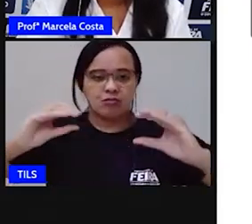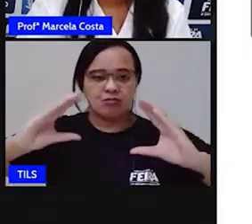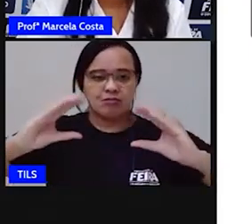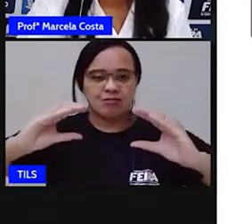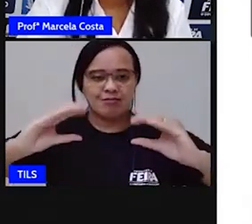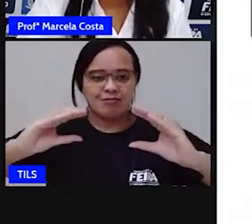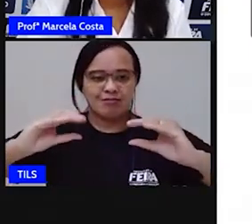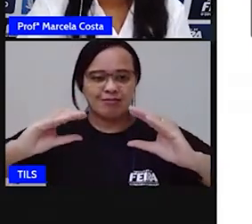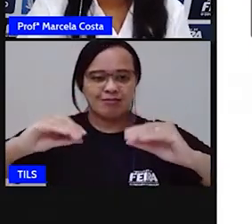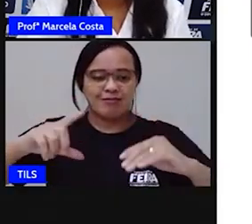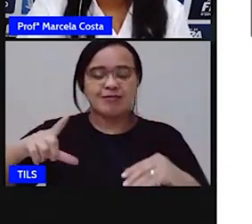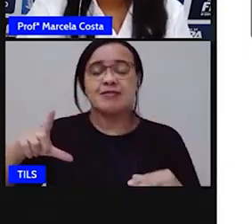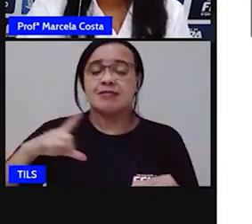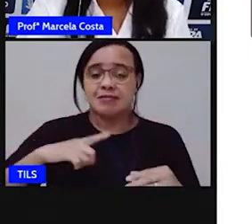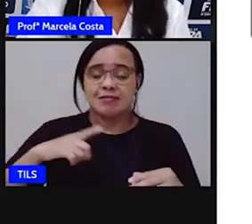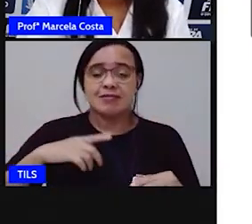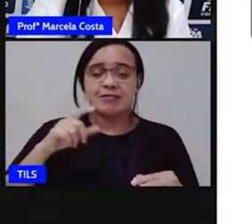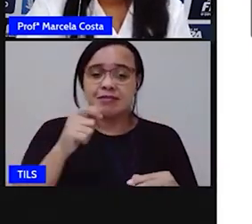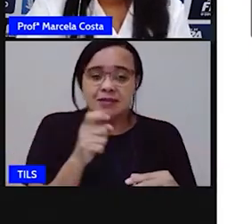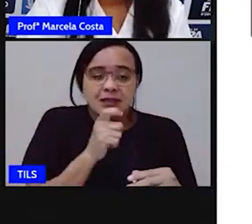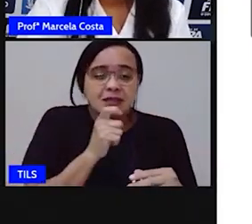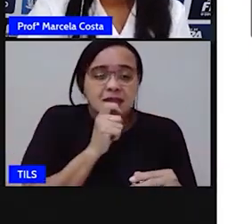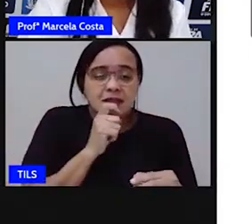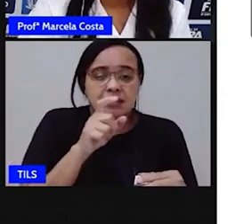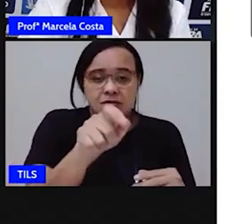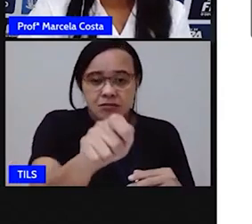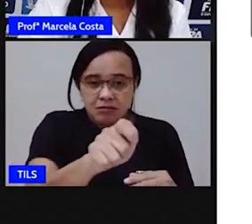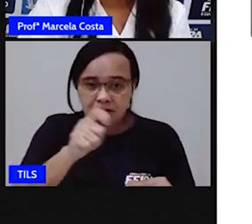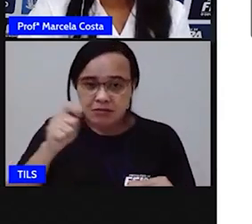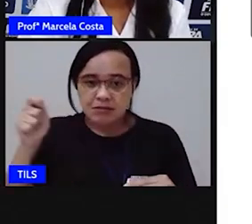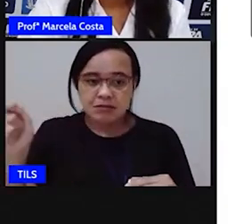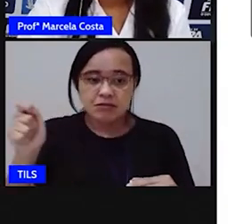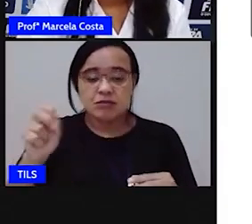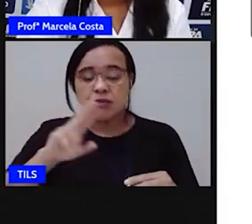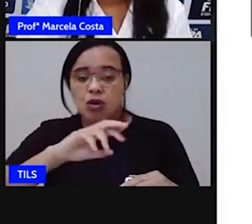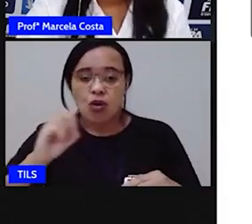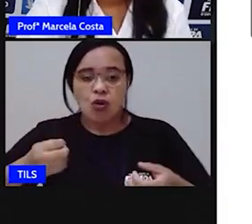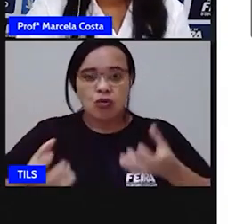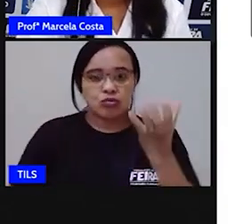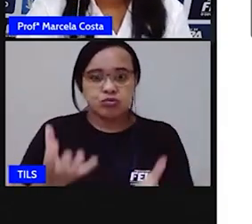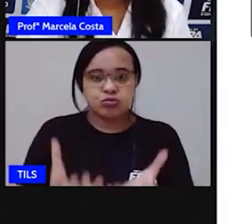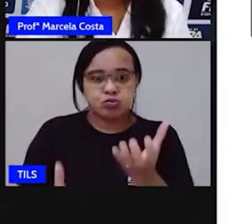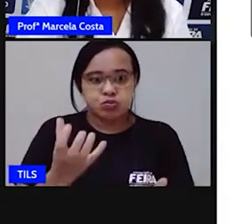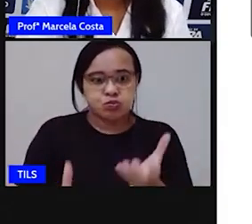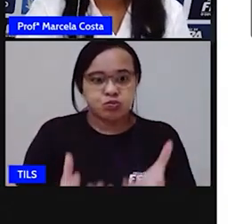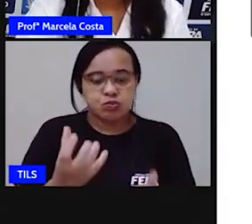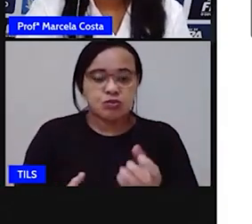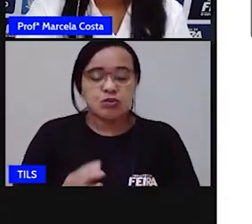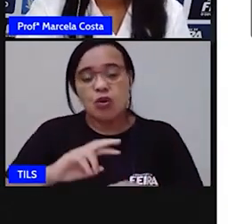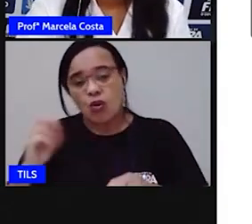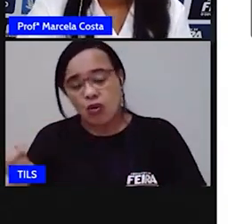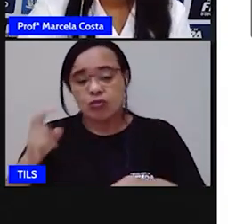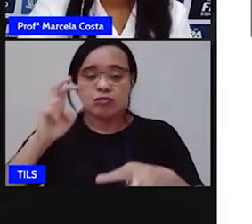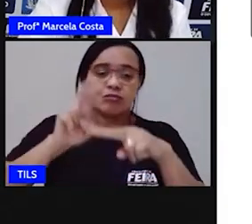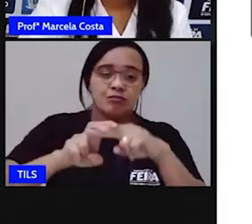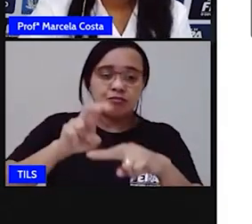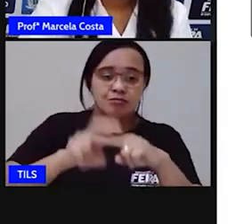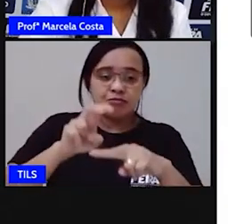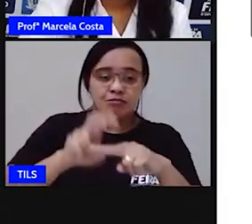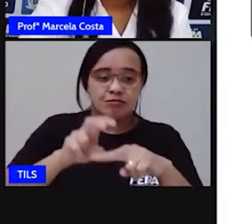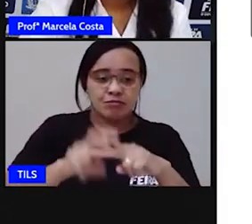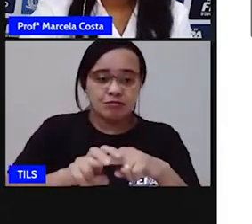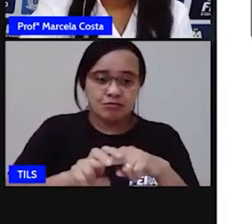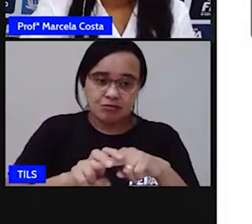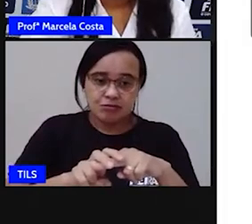Uma geladeira? Um fogão? Uma cadeira? Um